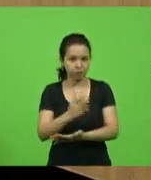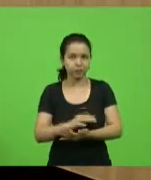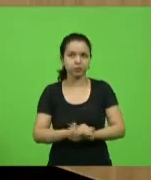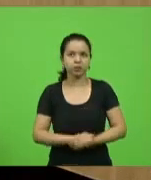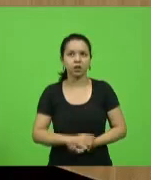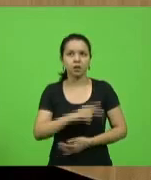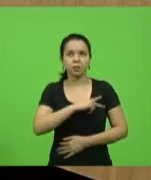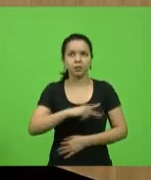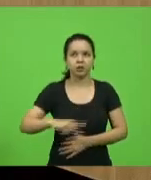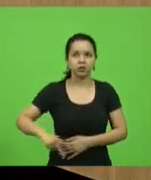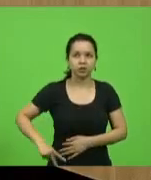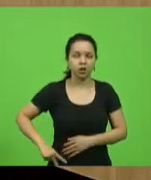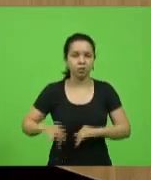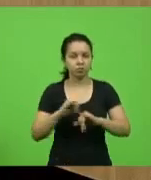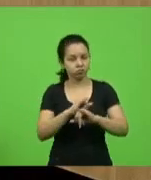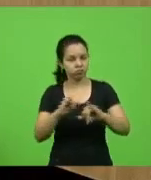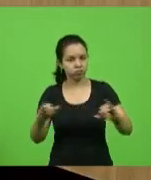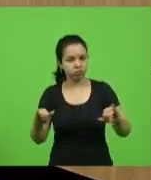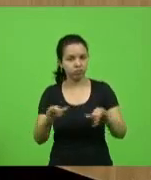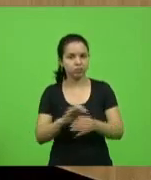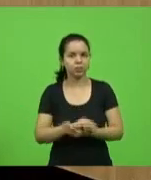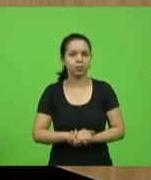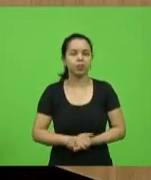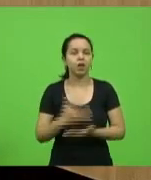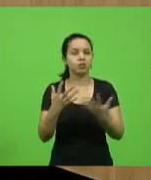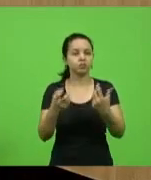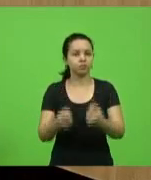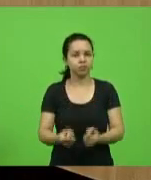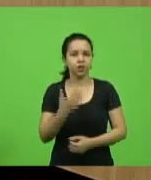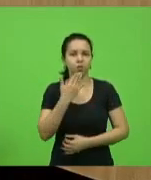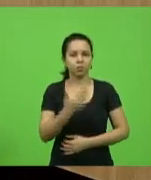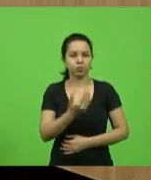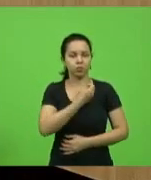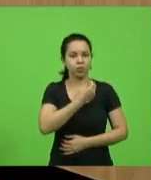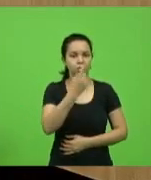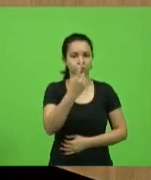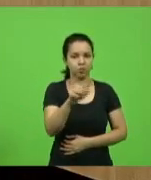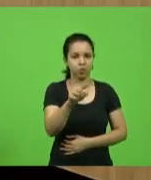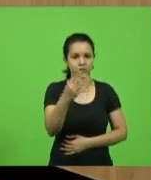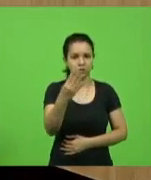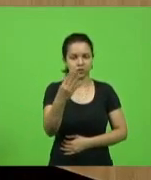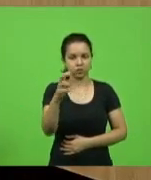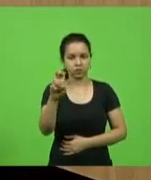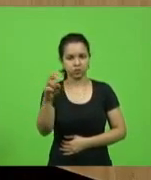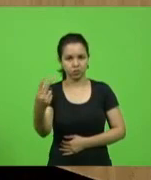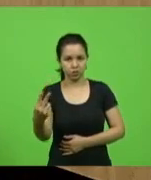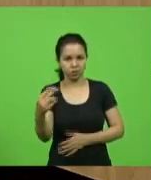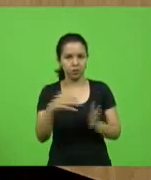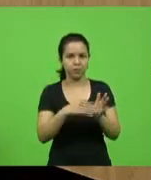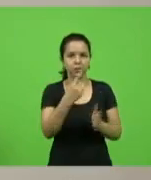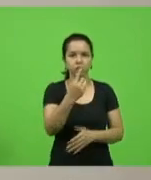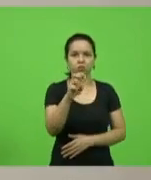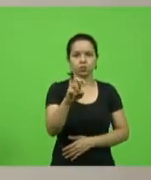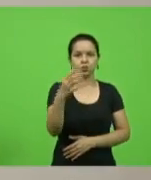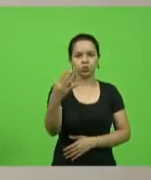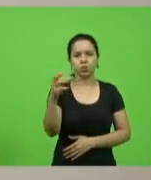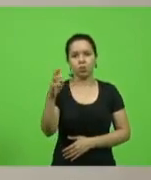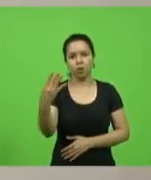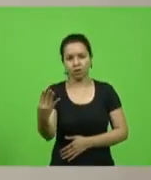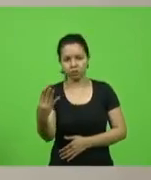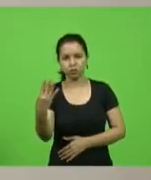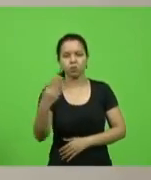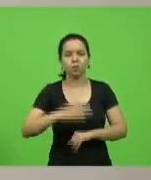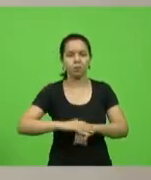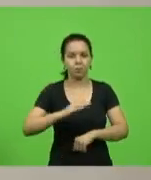presidência comunica que defere o requerimento número de 1.452 a 1.454. O deputado Maurício Scudillac